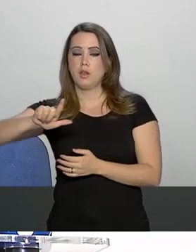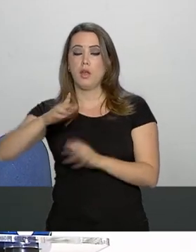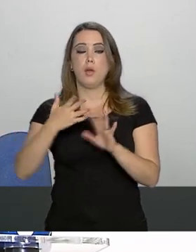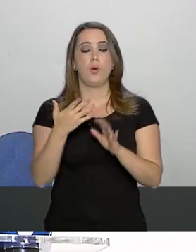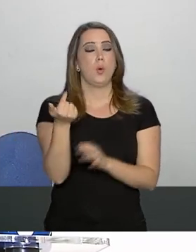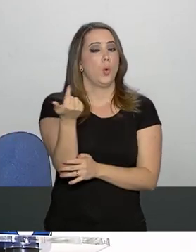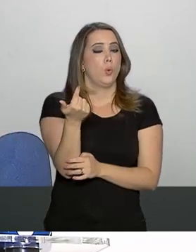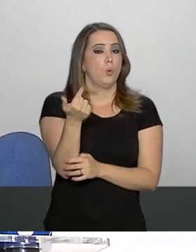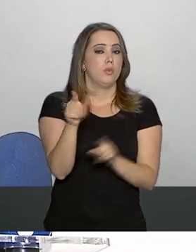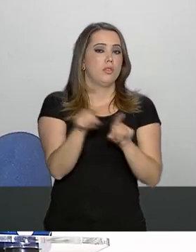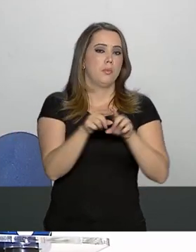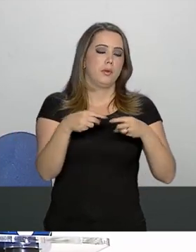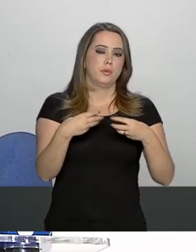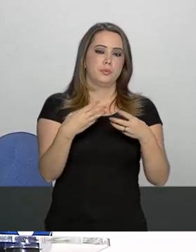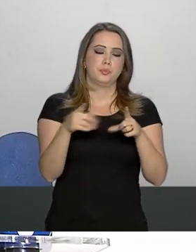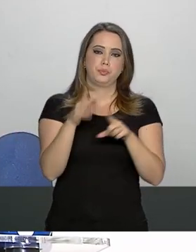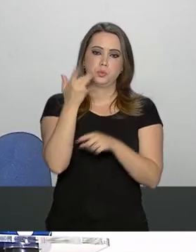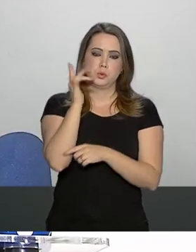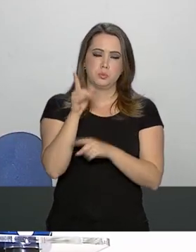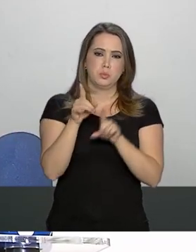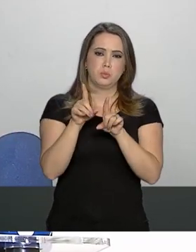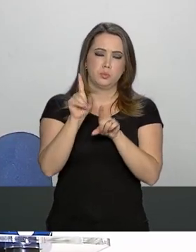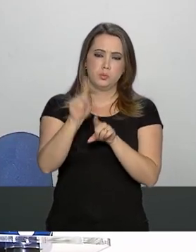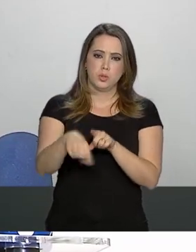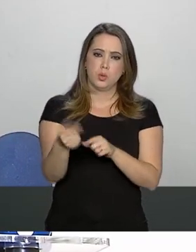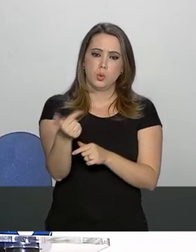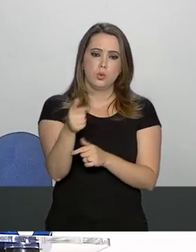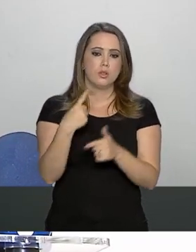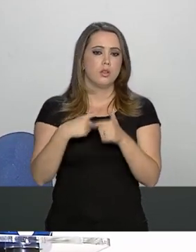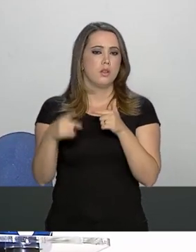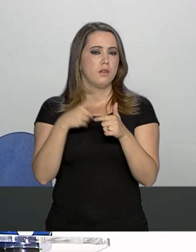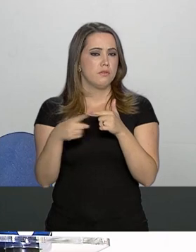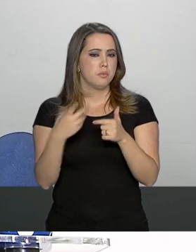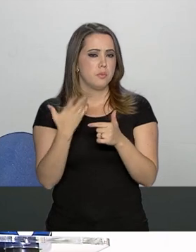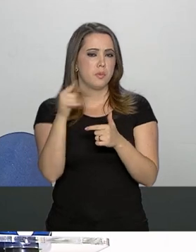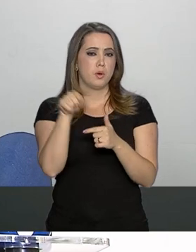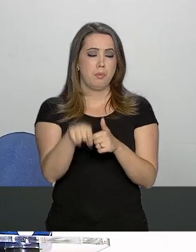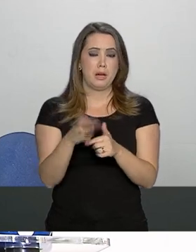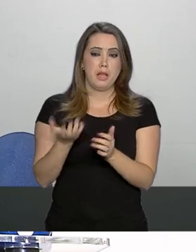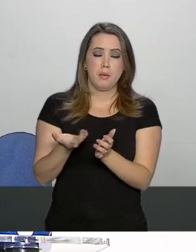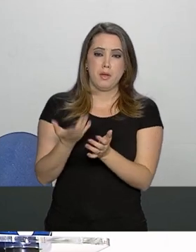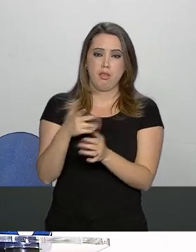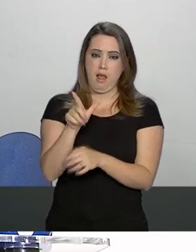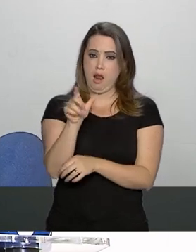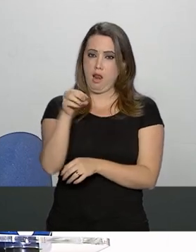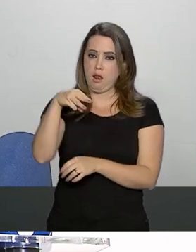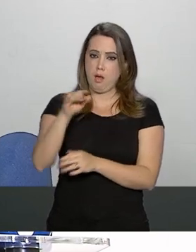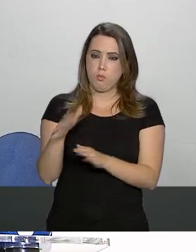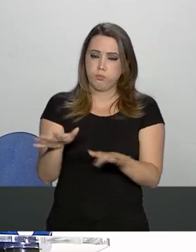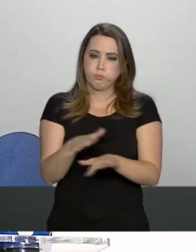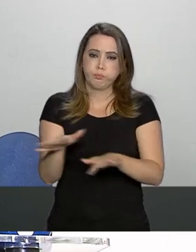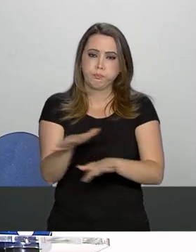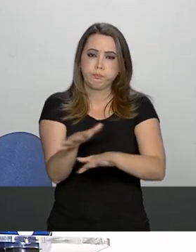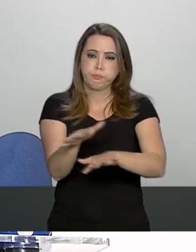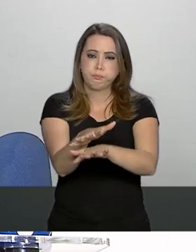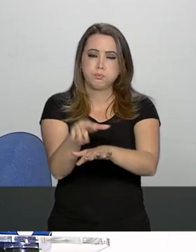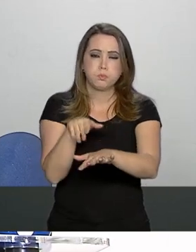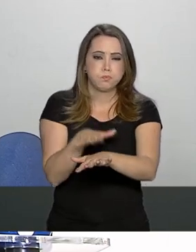significativa de sedimentos no reservatório de captação da usina termoelétrica de